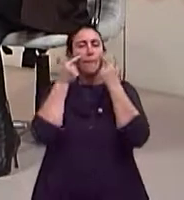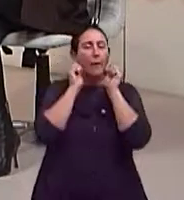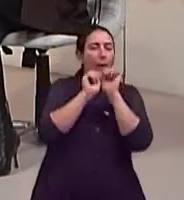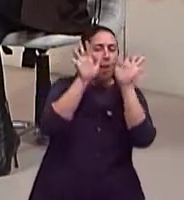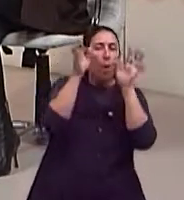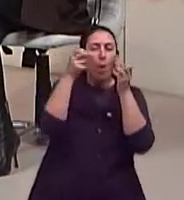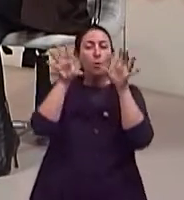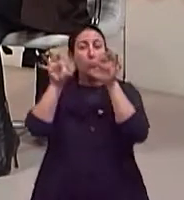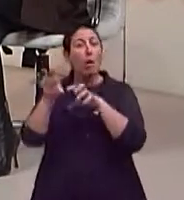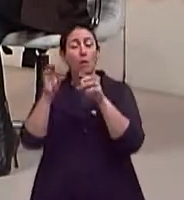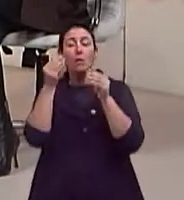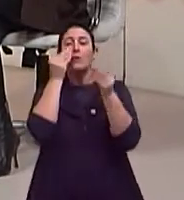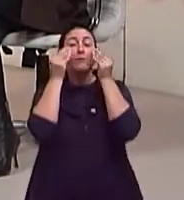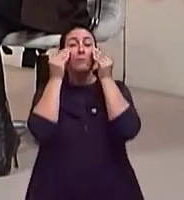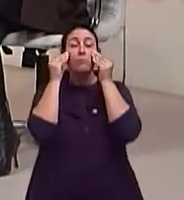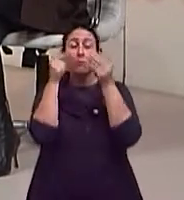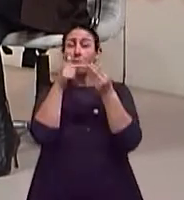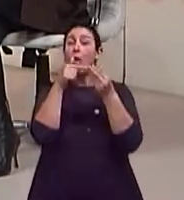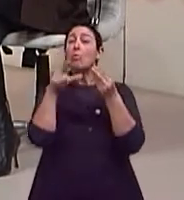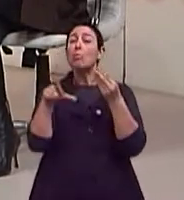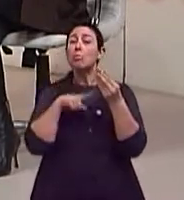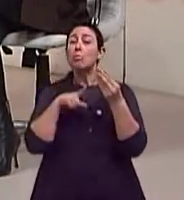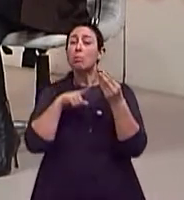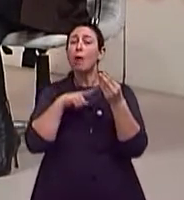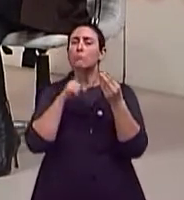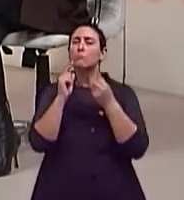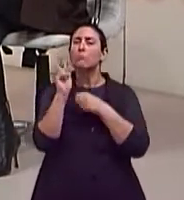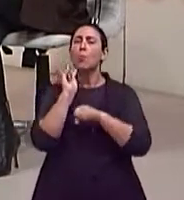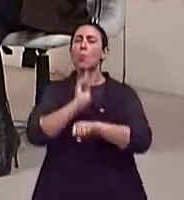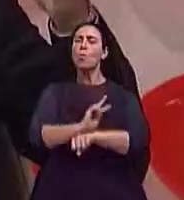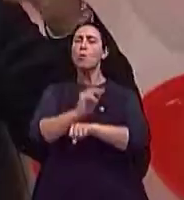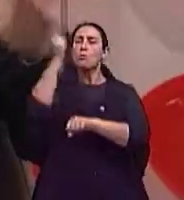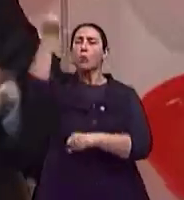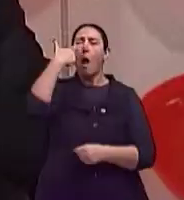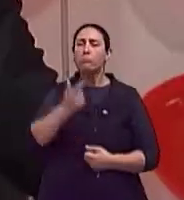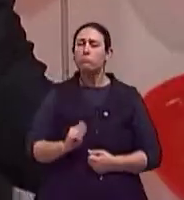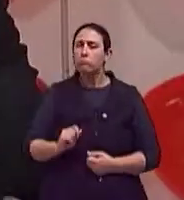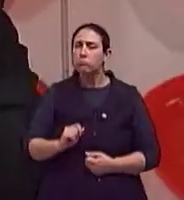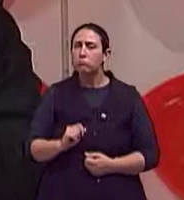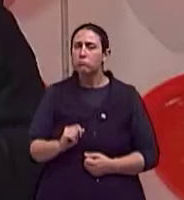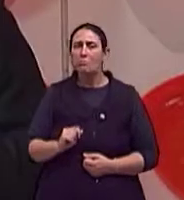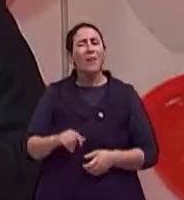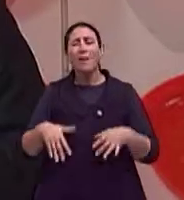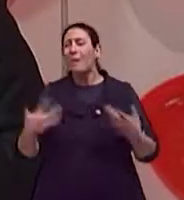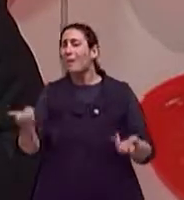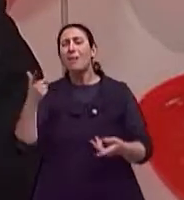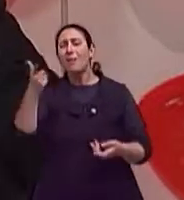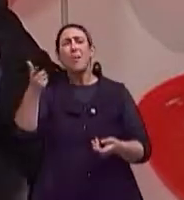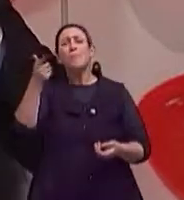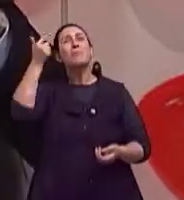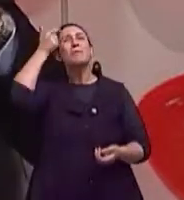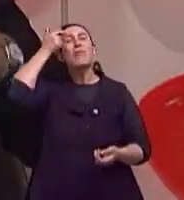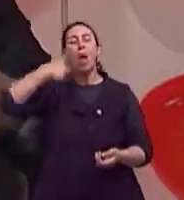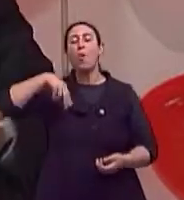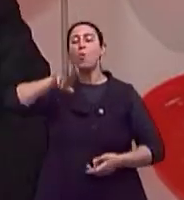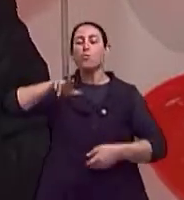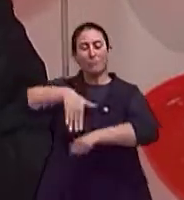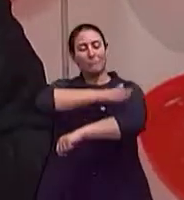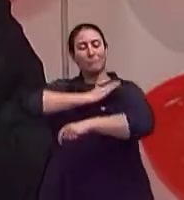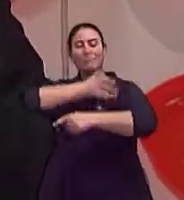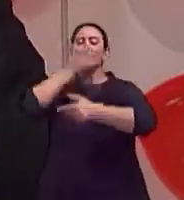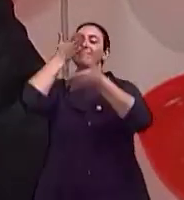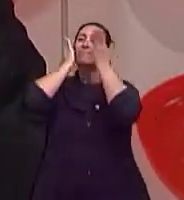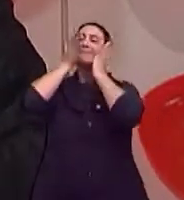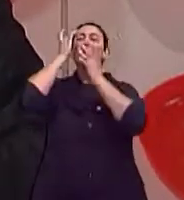escura com fator de proteção solar adequado para tipo de pele. Então, assim, não é só na beira da praia, não é só na